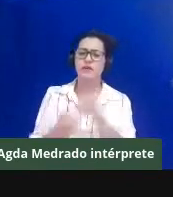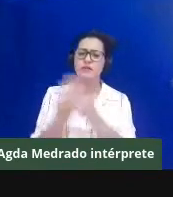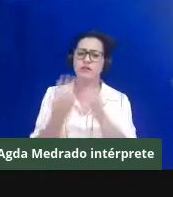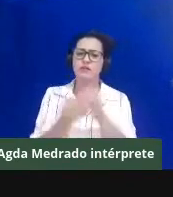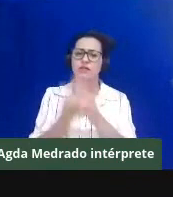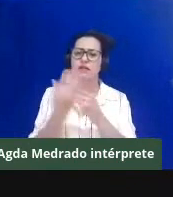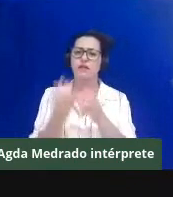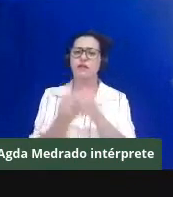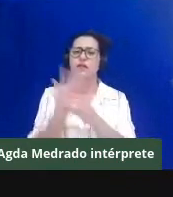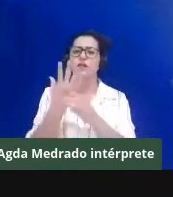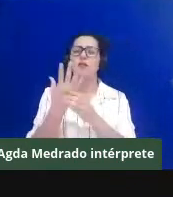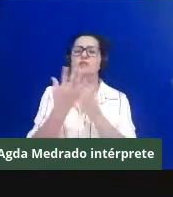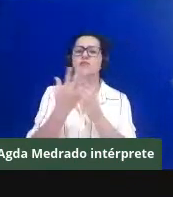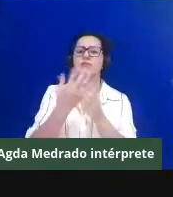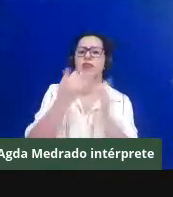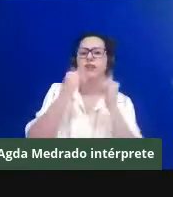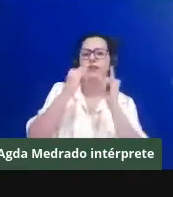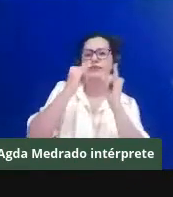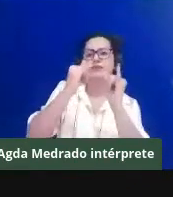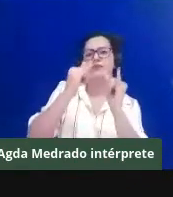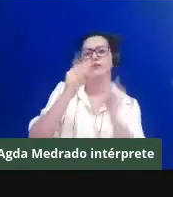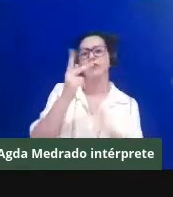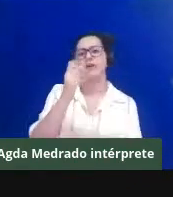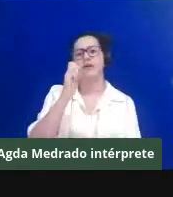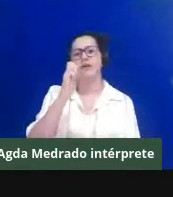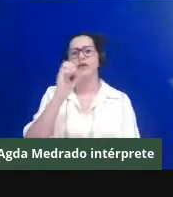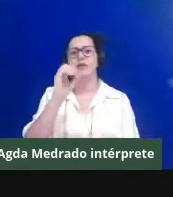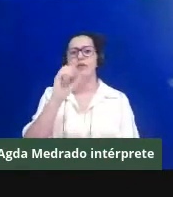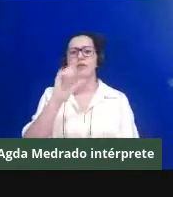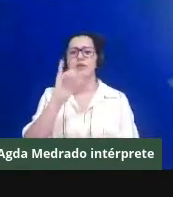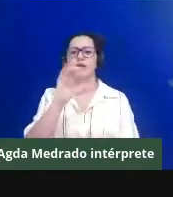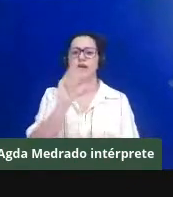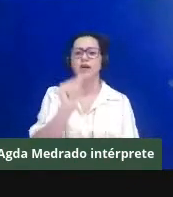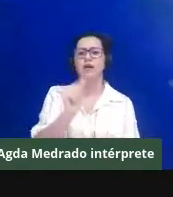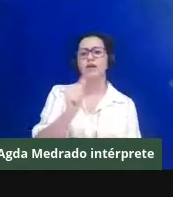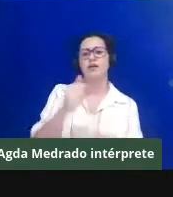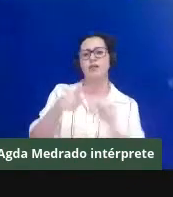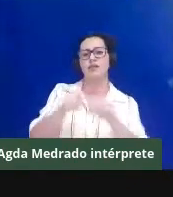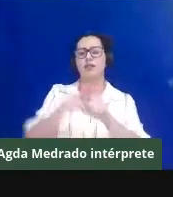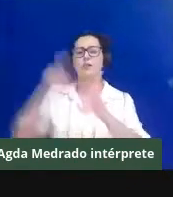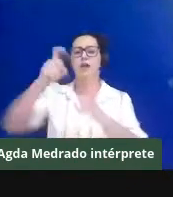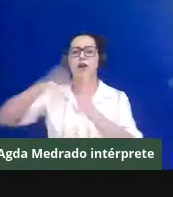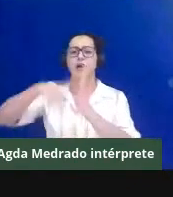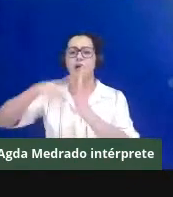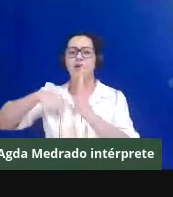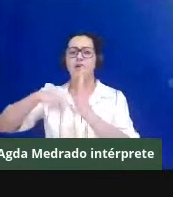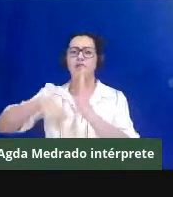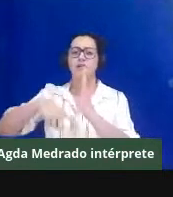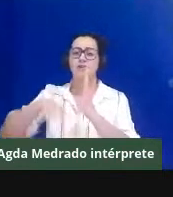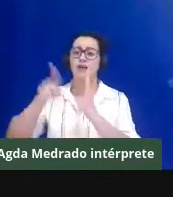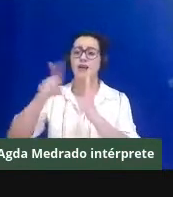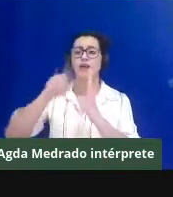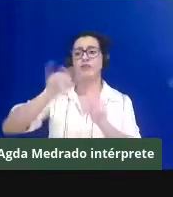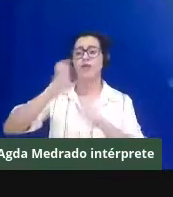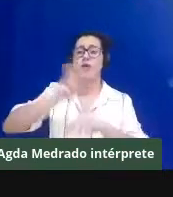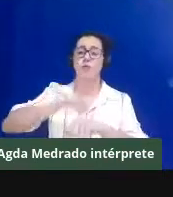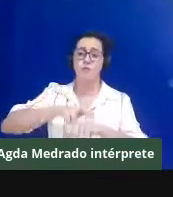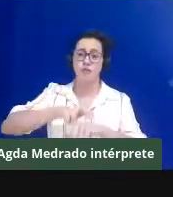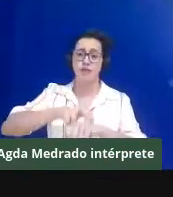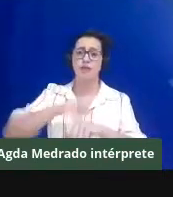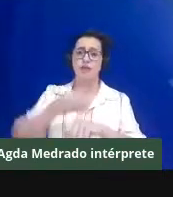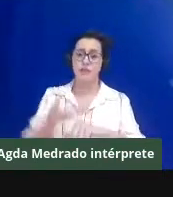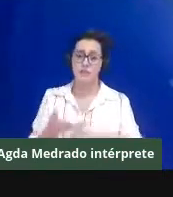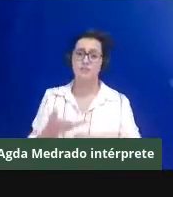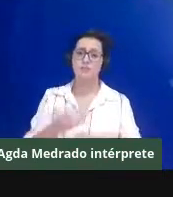mineração, sobretudo aí na região de Jacobina, que tem se colocado com uma cara mais explícita da atuação do Estado no sentido de,